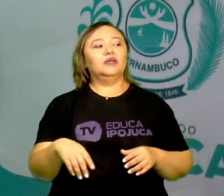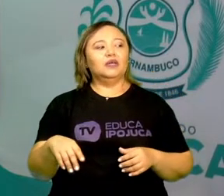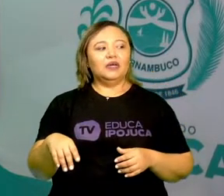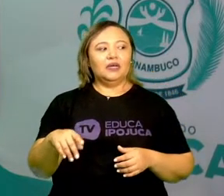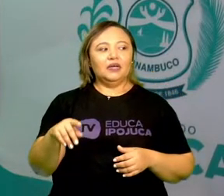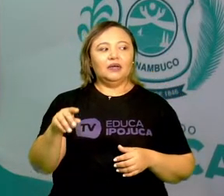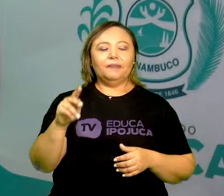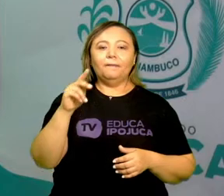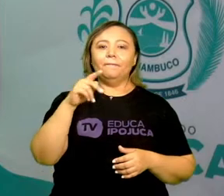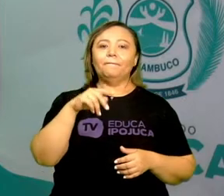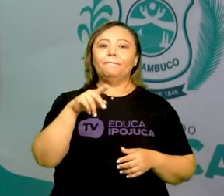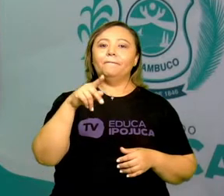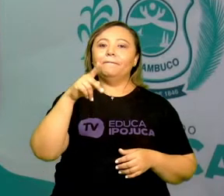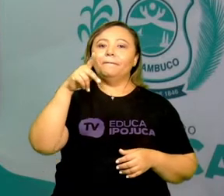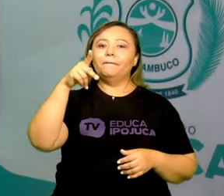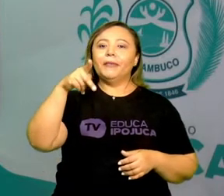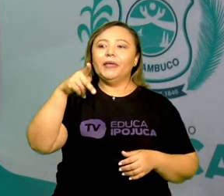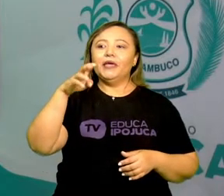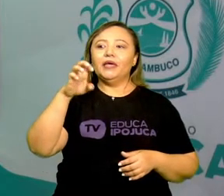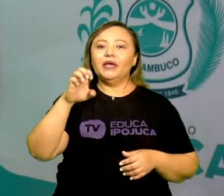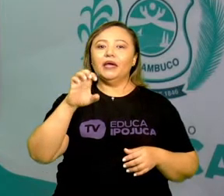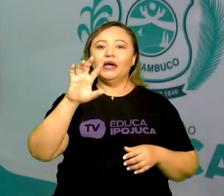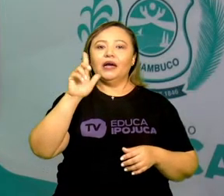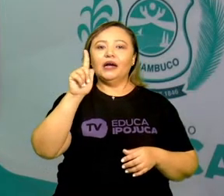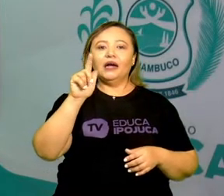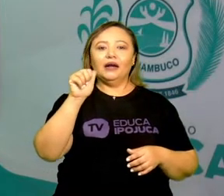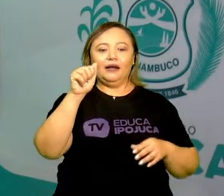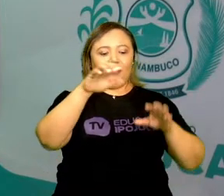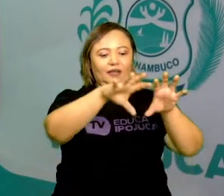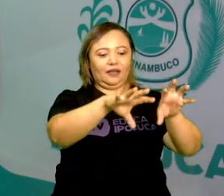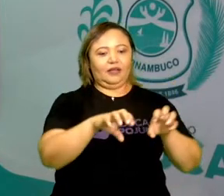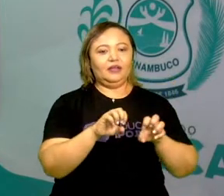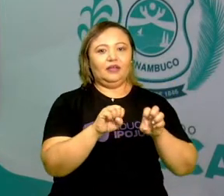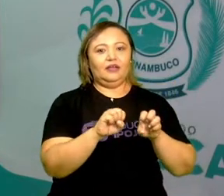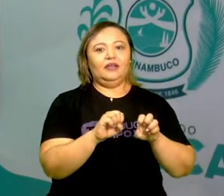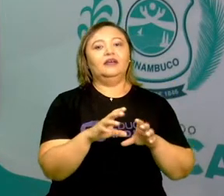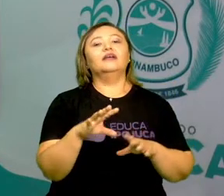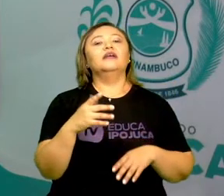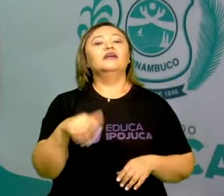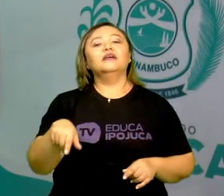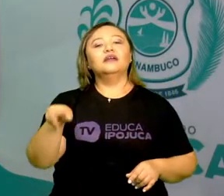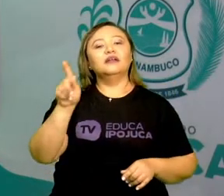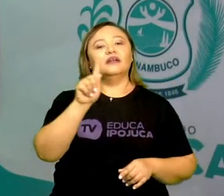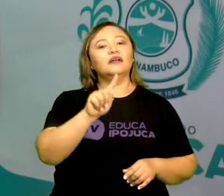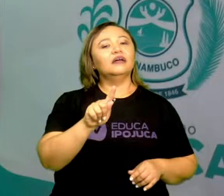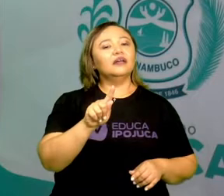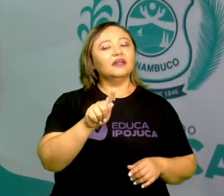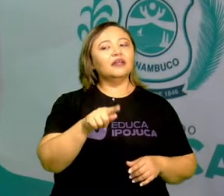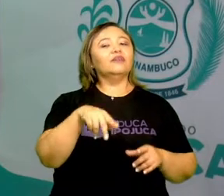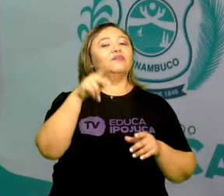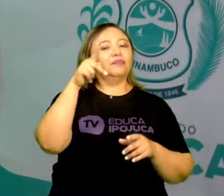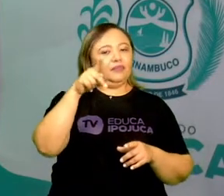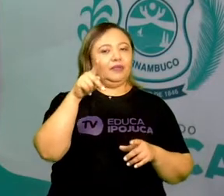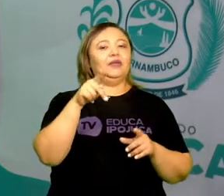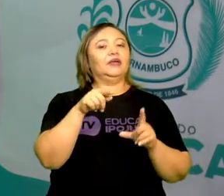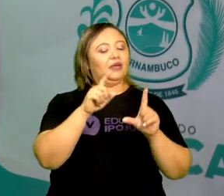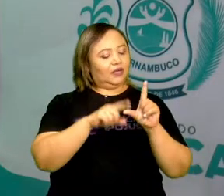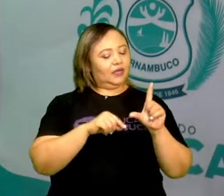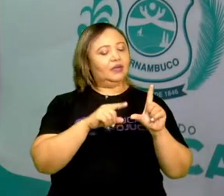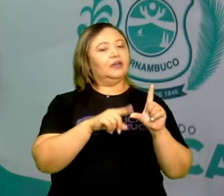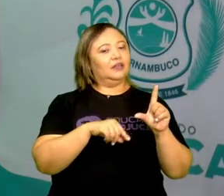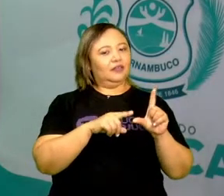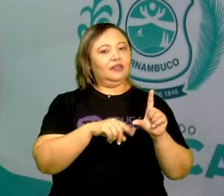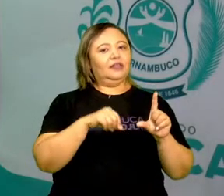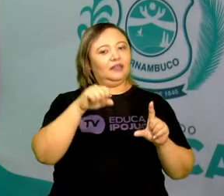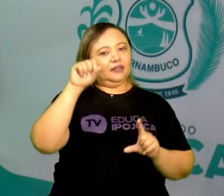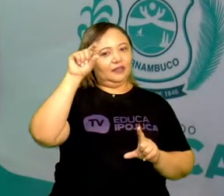Temos aí, ó, o P de pega. E observem que em